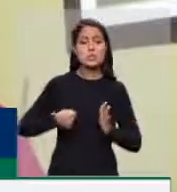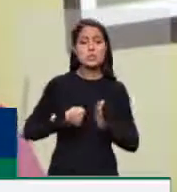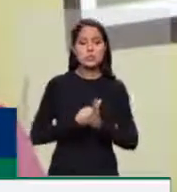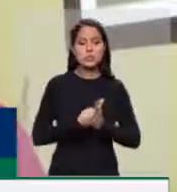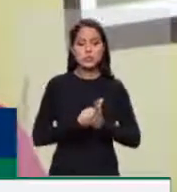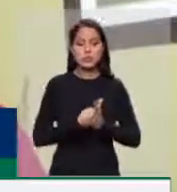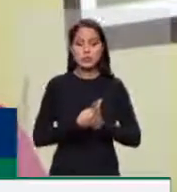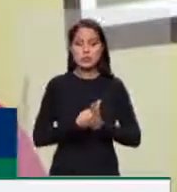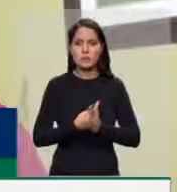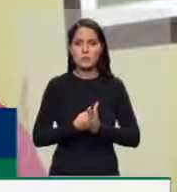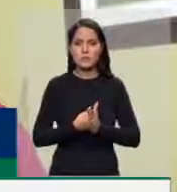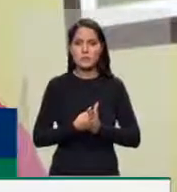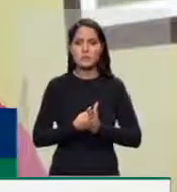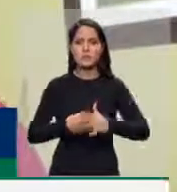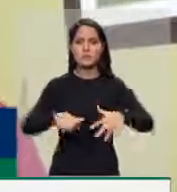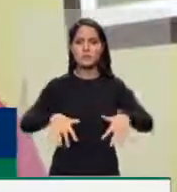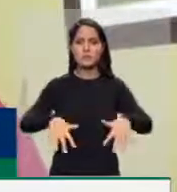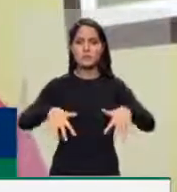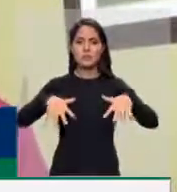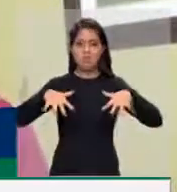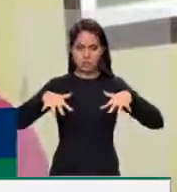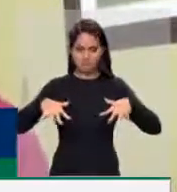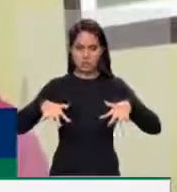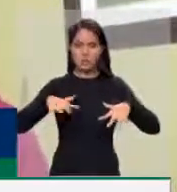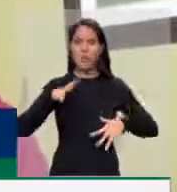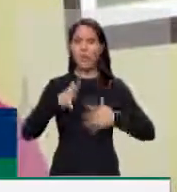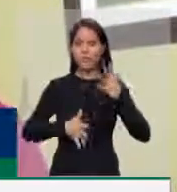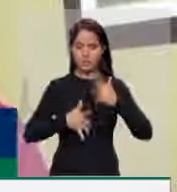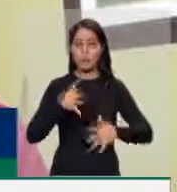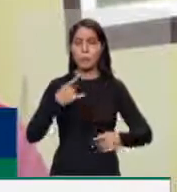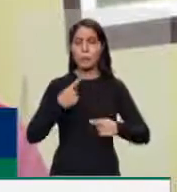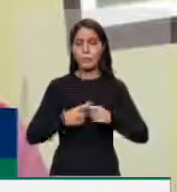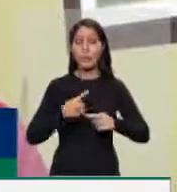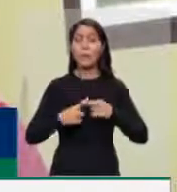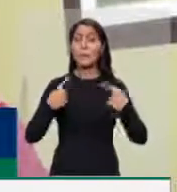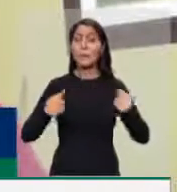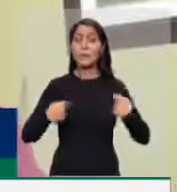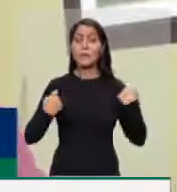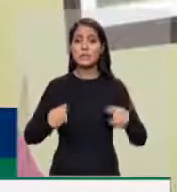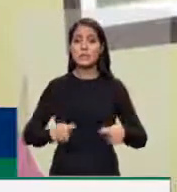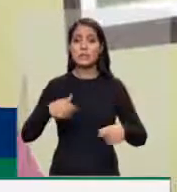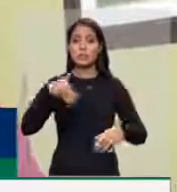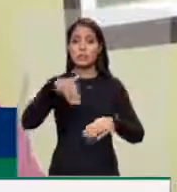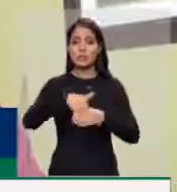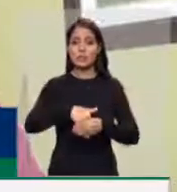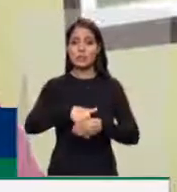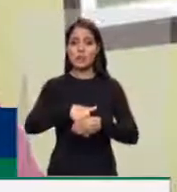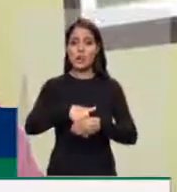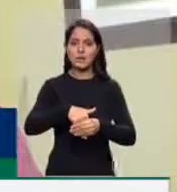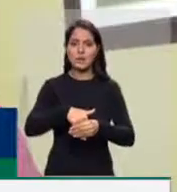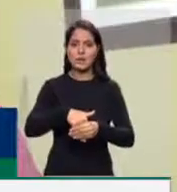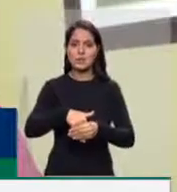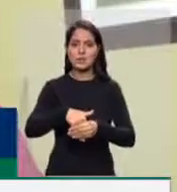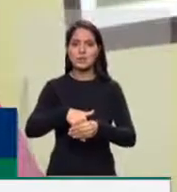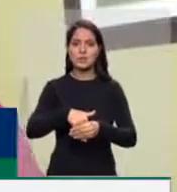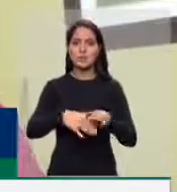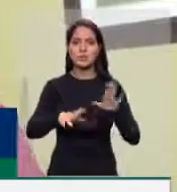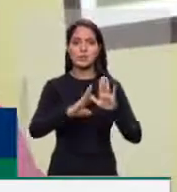enquanto não tivermos a votação da medida provisória 1000, que nos